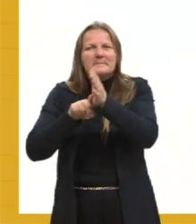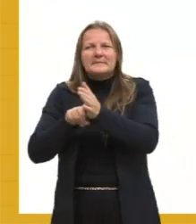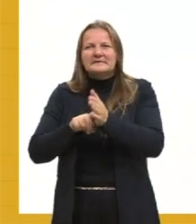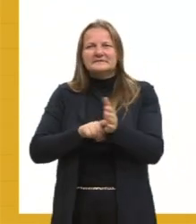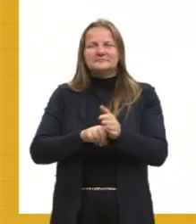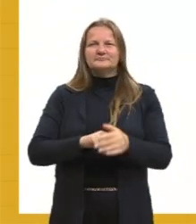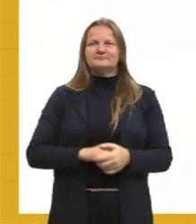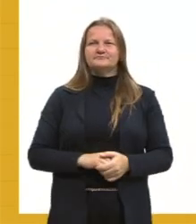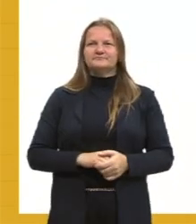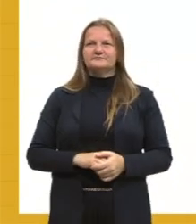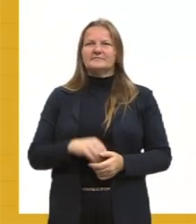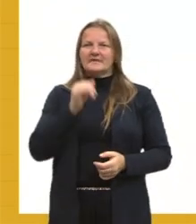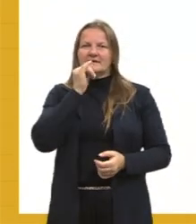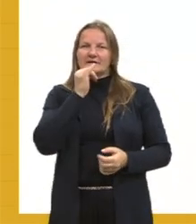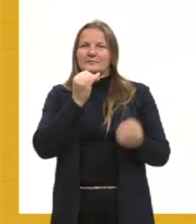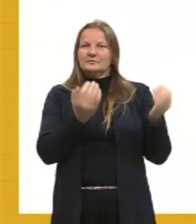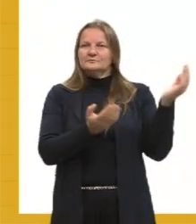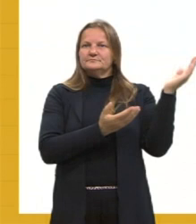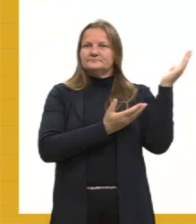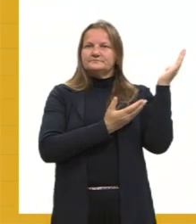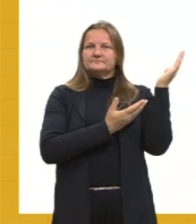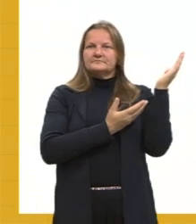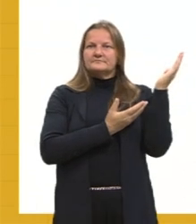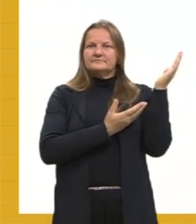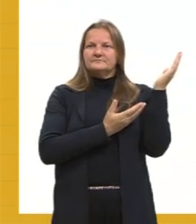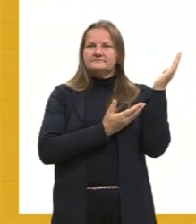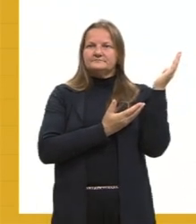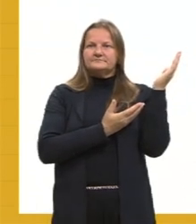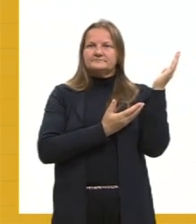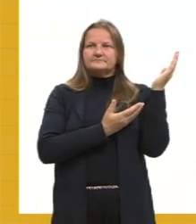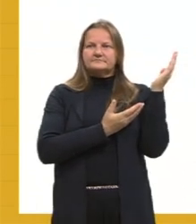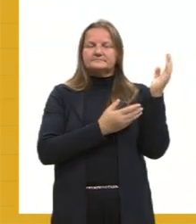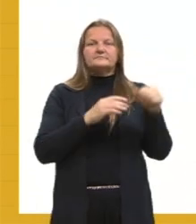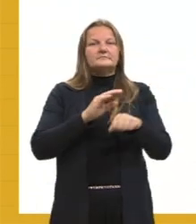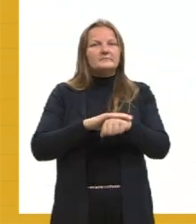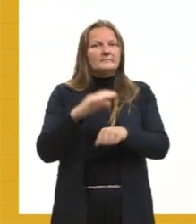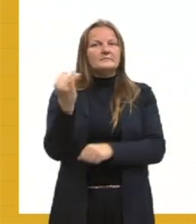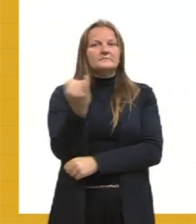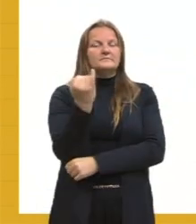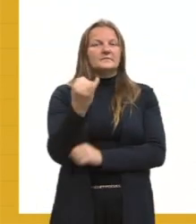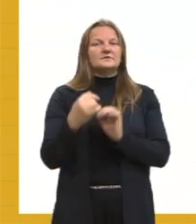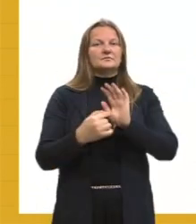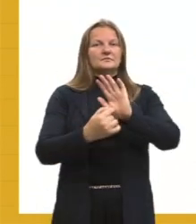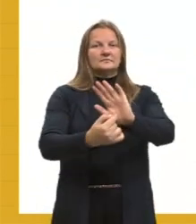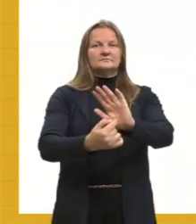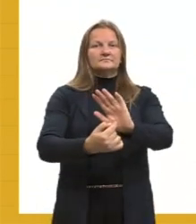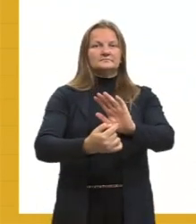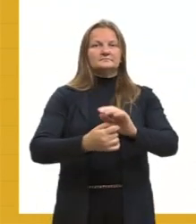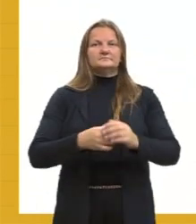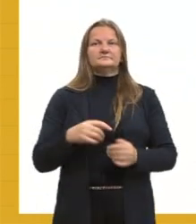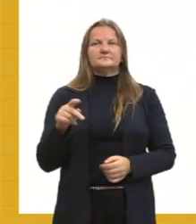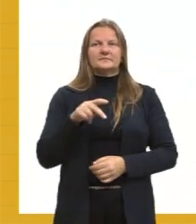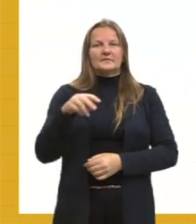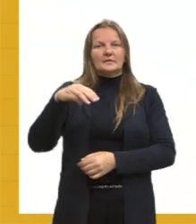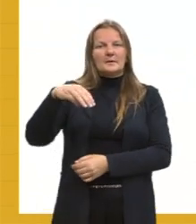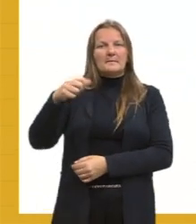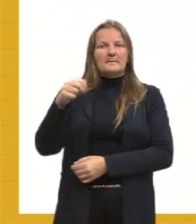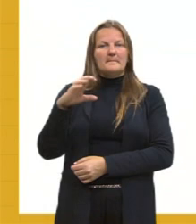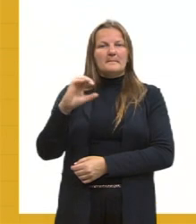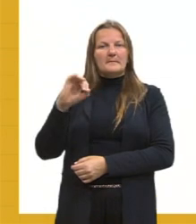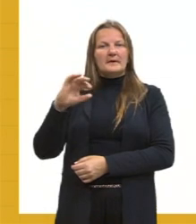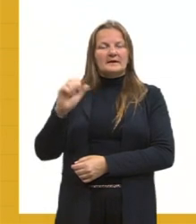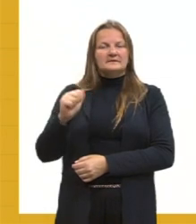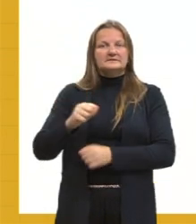esse dado. Mas o dado principal que eu quero trazer para vocês, já que a professora Márcia já, de uma forma muito